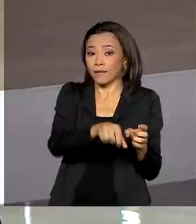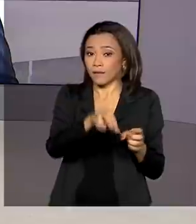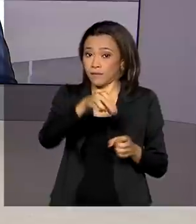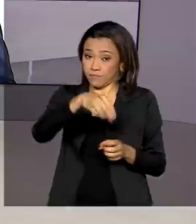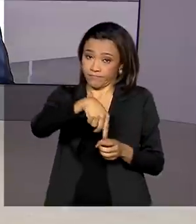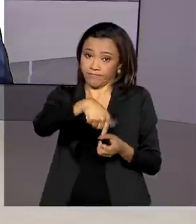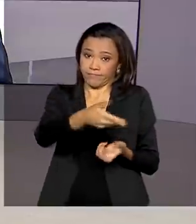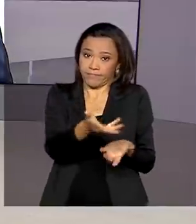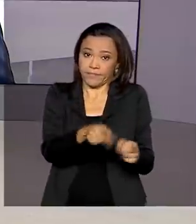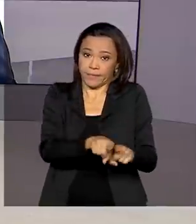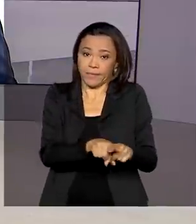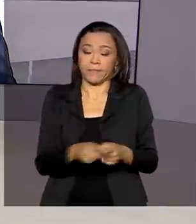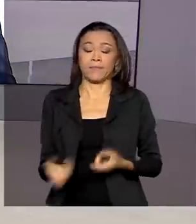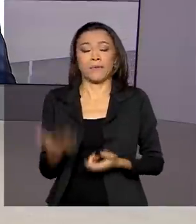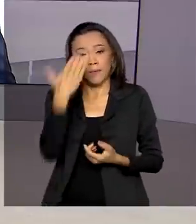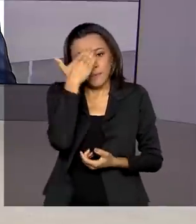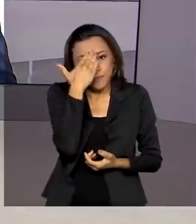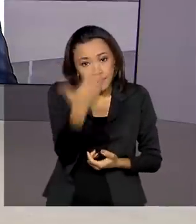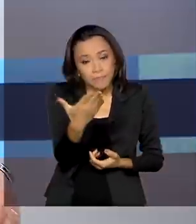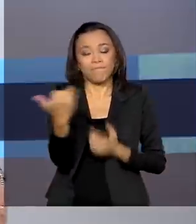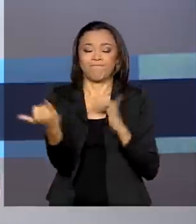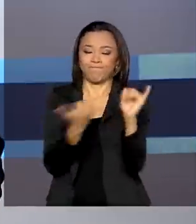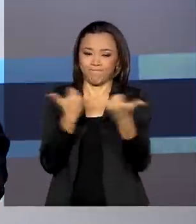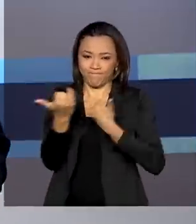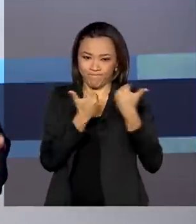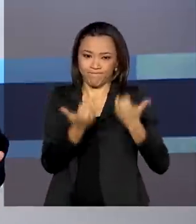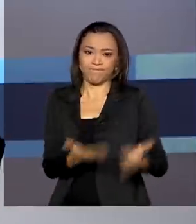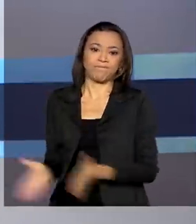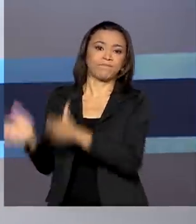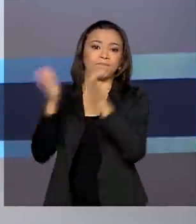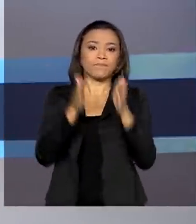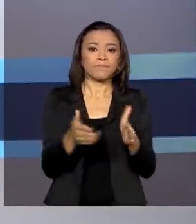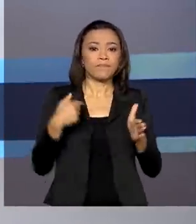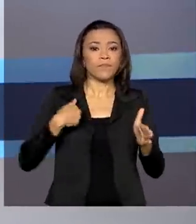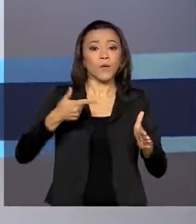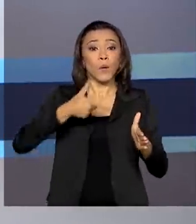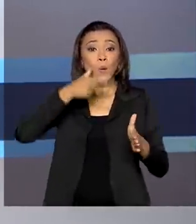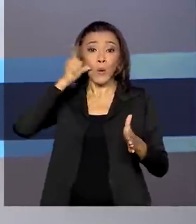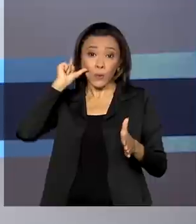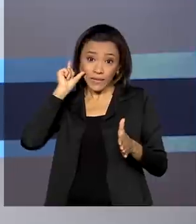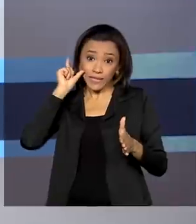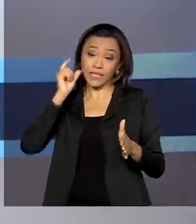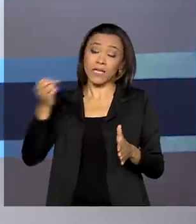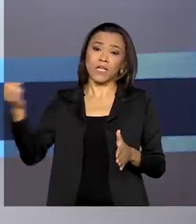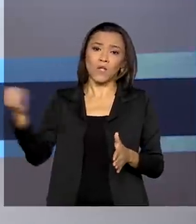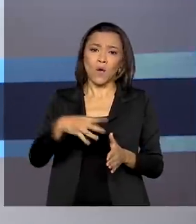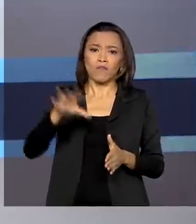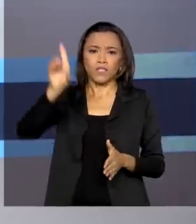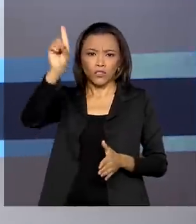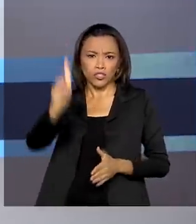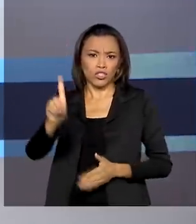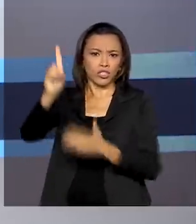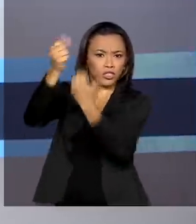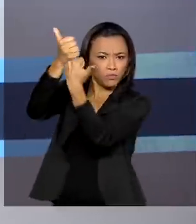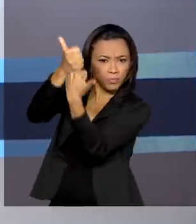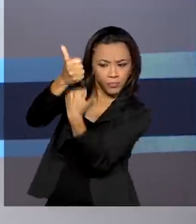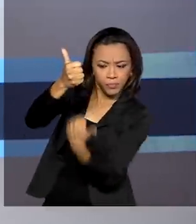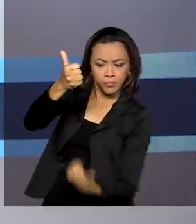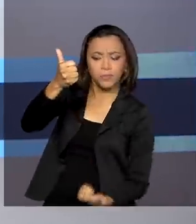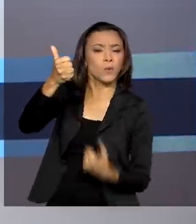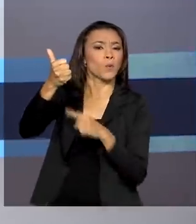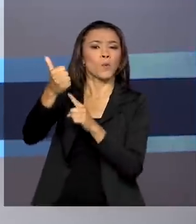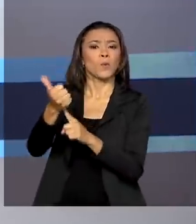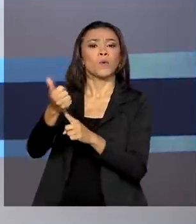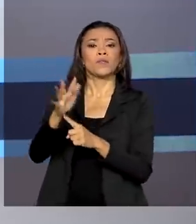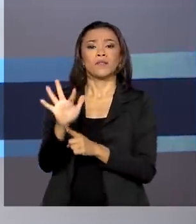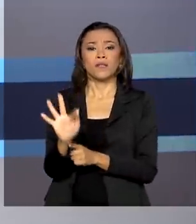você. Tá certo, Glauco. Obrigada pelas suas informações. E ontem, durante posse da nova diretoria da FIRJAN, Federação das Indústrias do